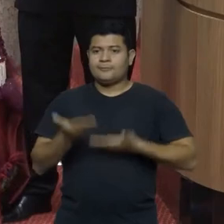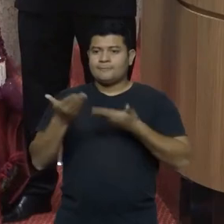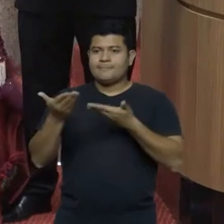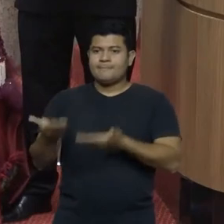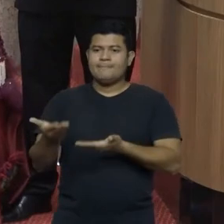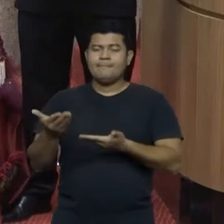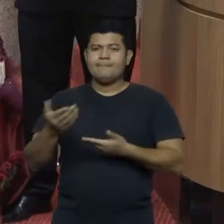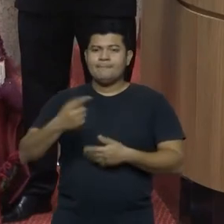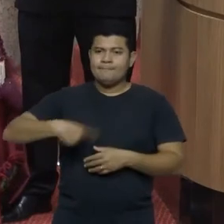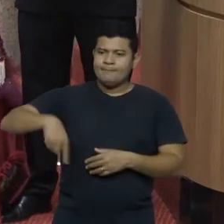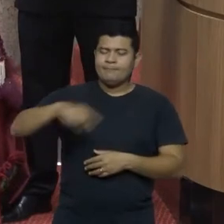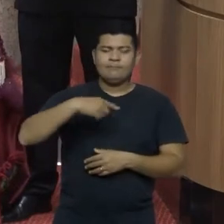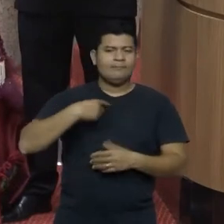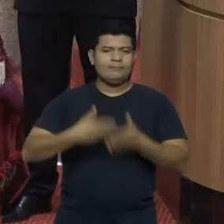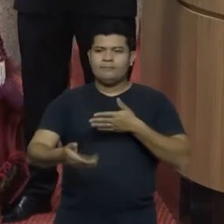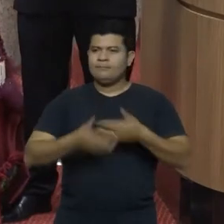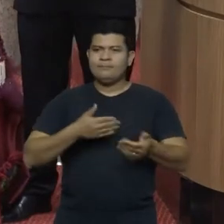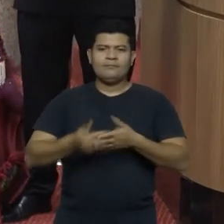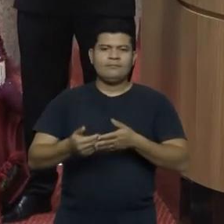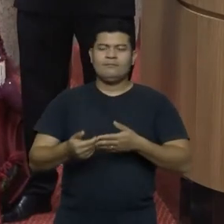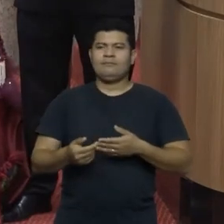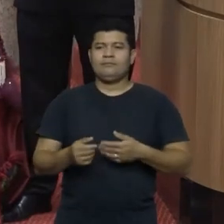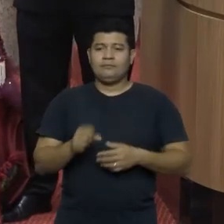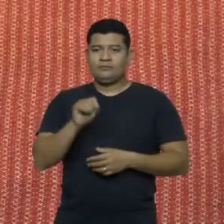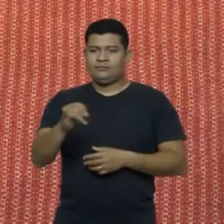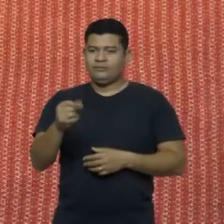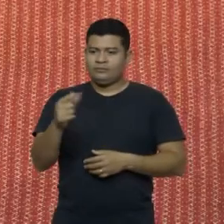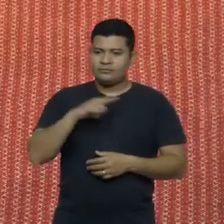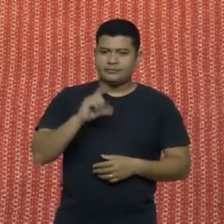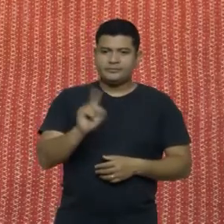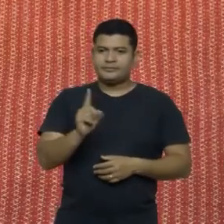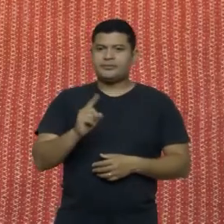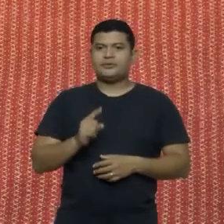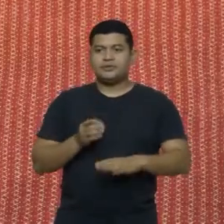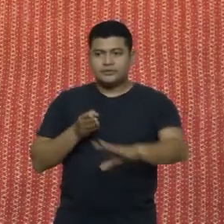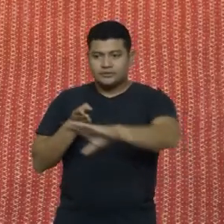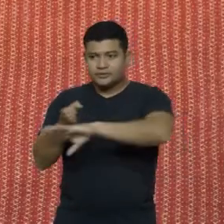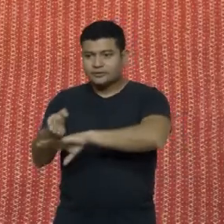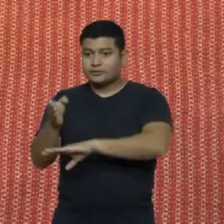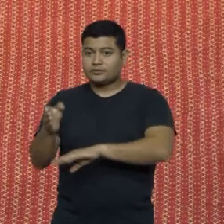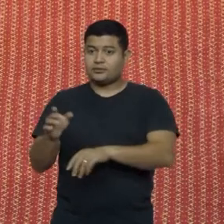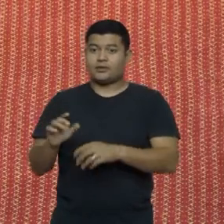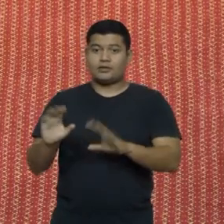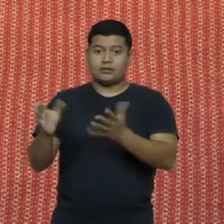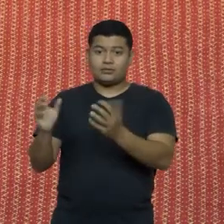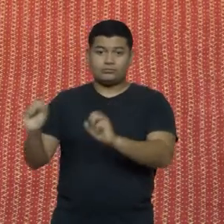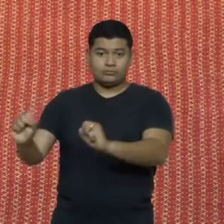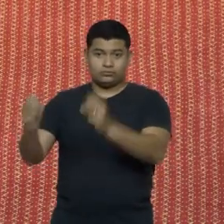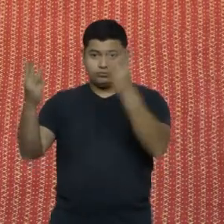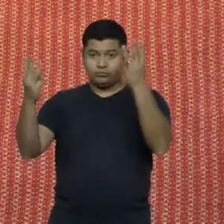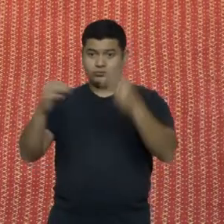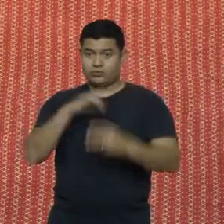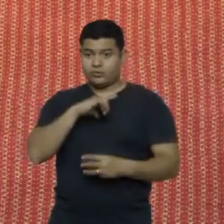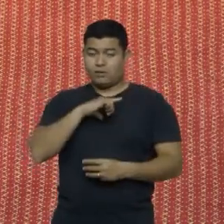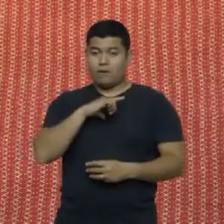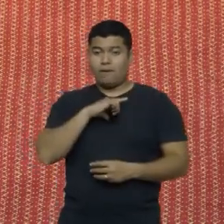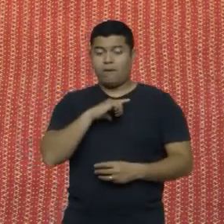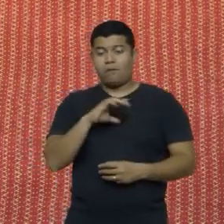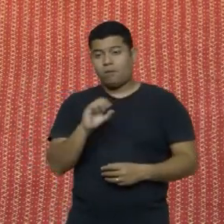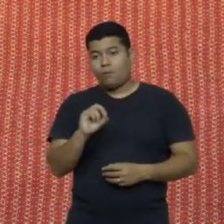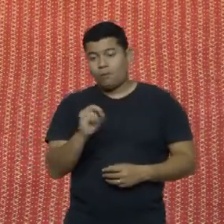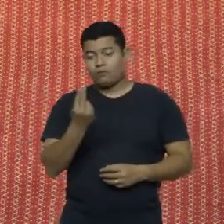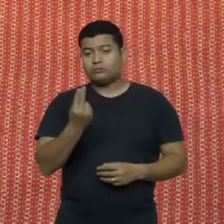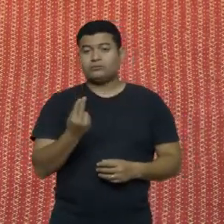nós estaremos lá em algum momento, seja pelos shows que a festa oferece, mas também